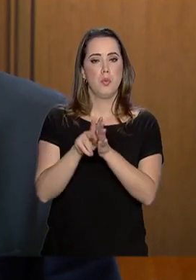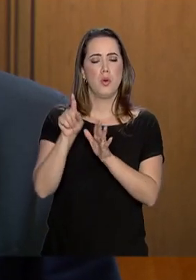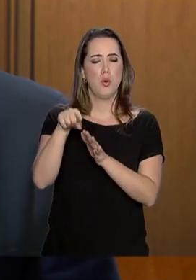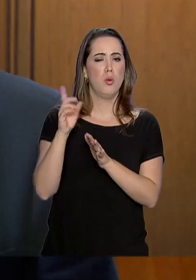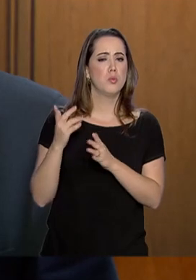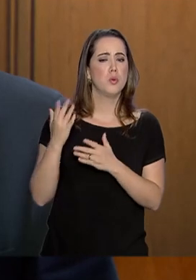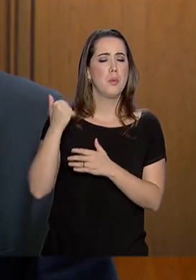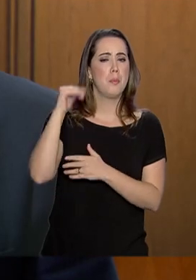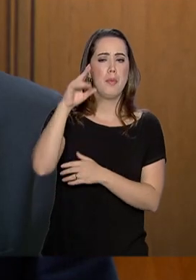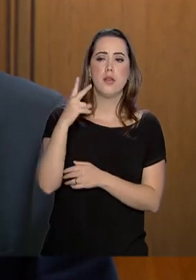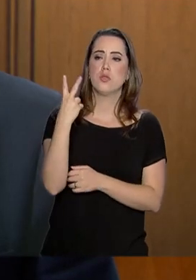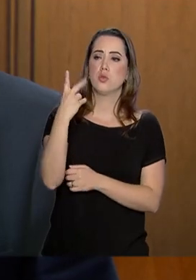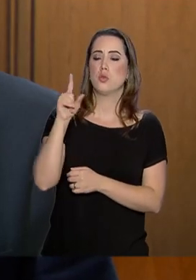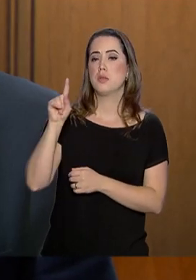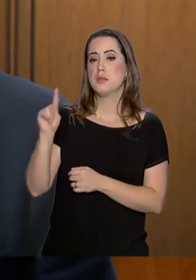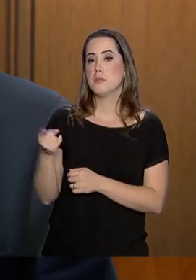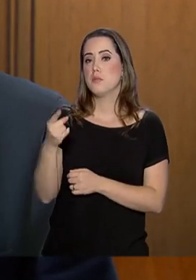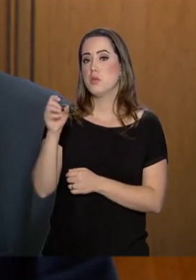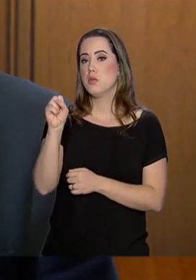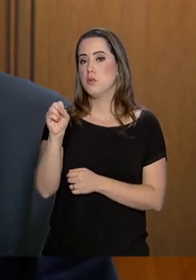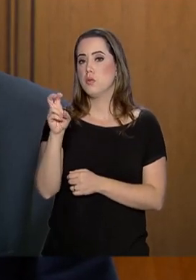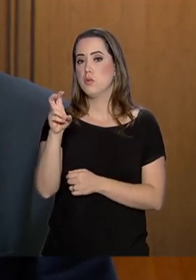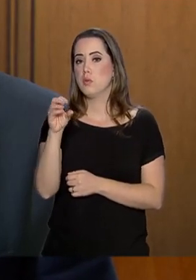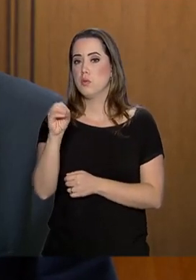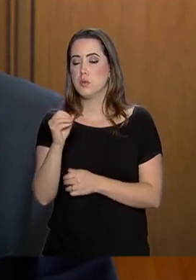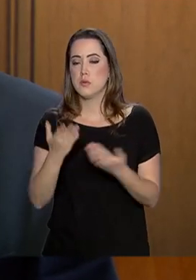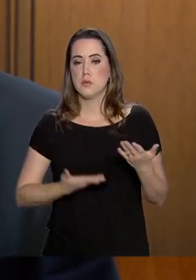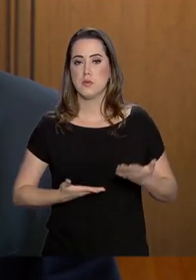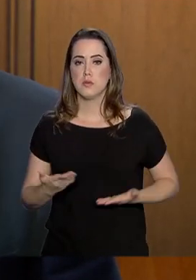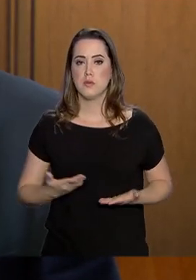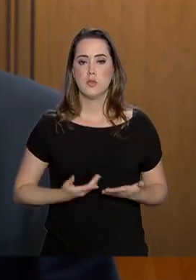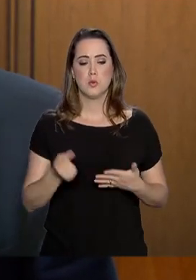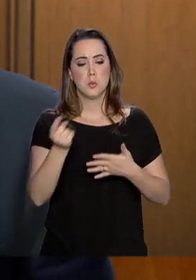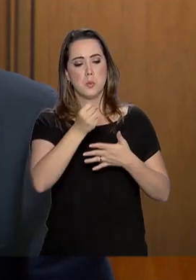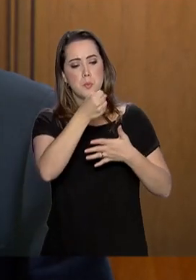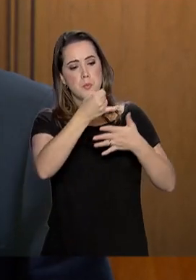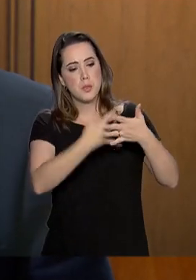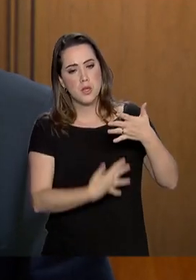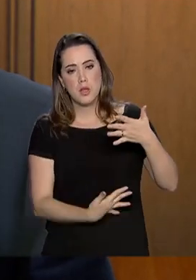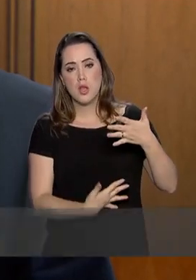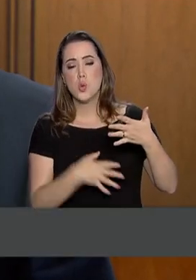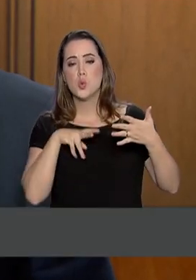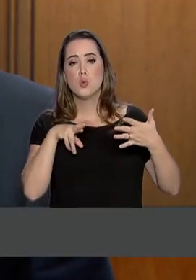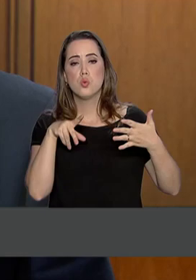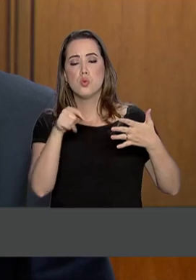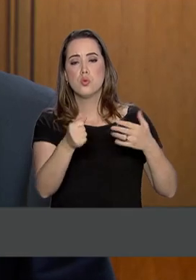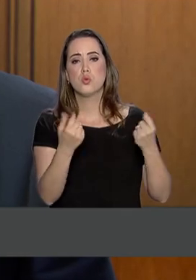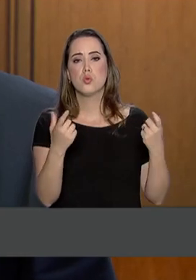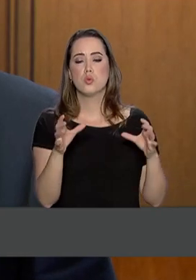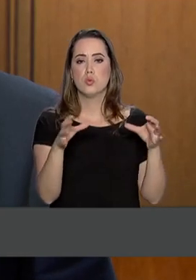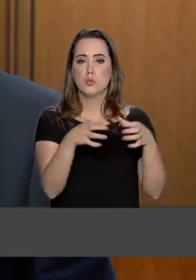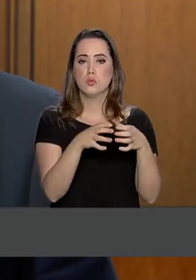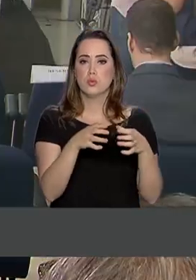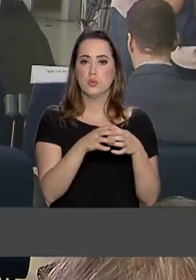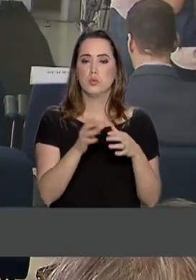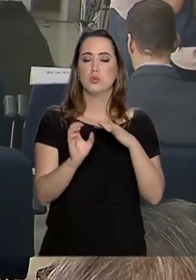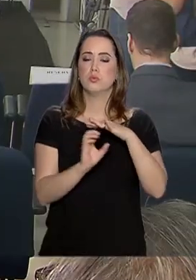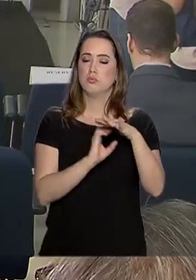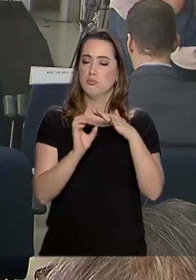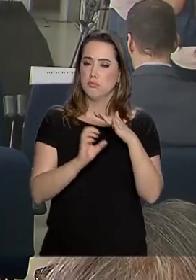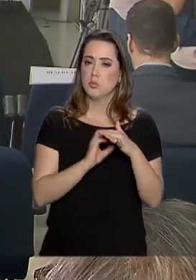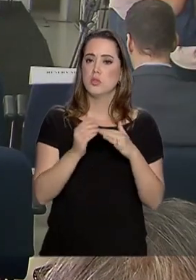são mais de 2.850 serviços registrados de todos os órgãos e entidades da administração pública.